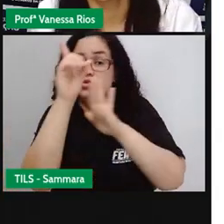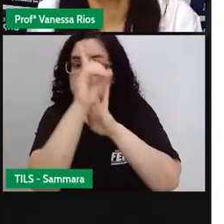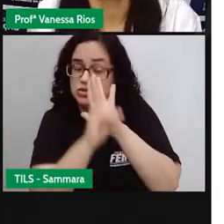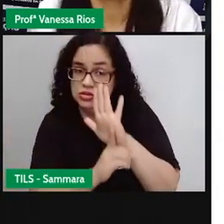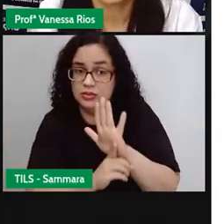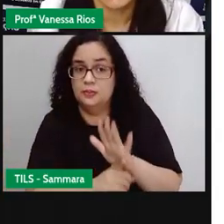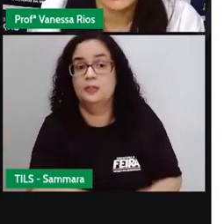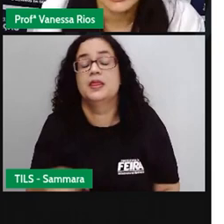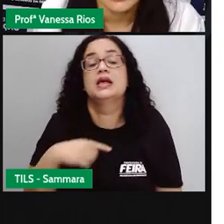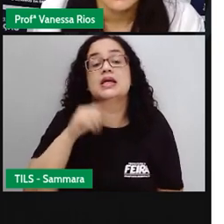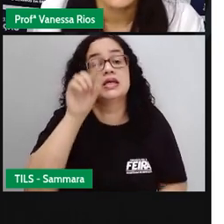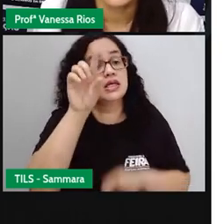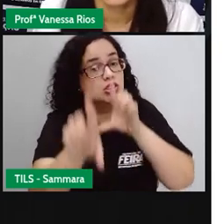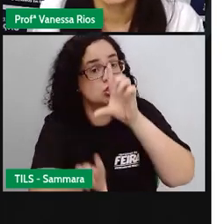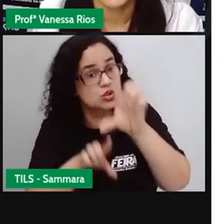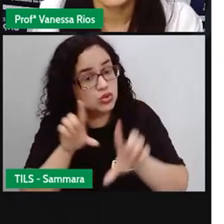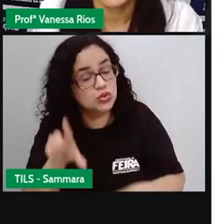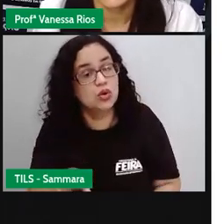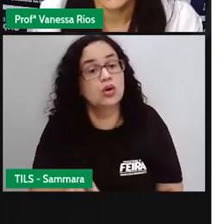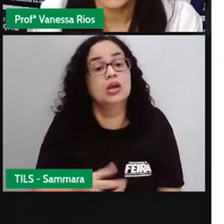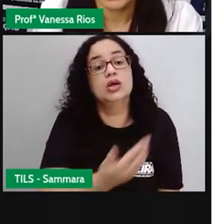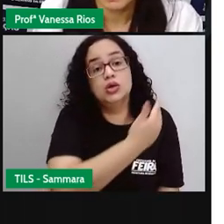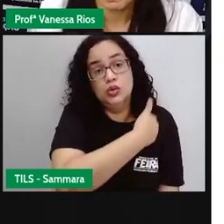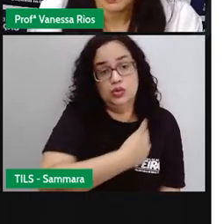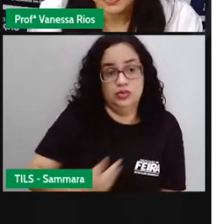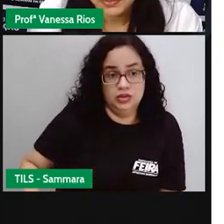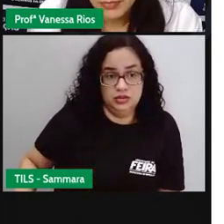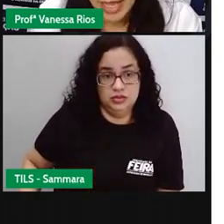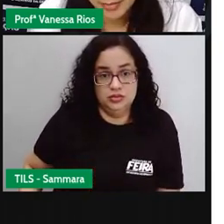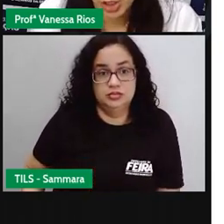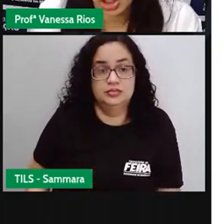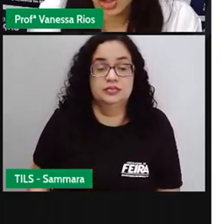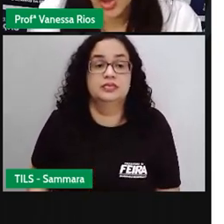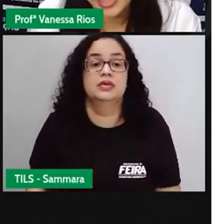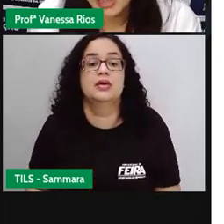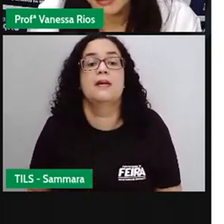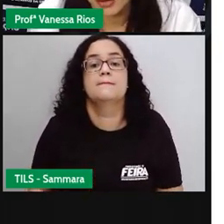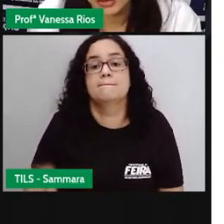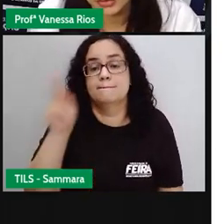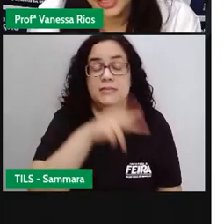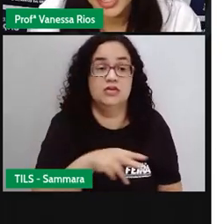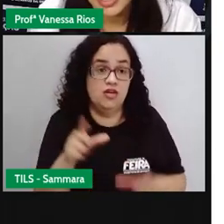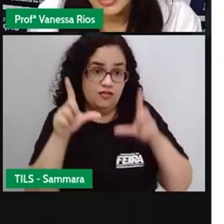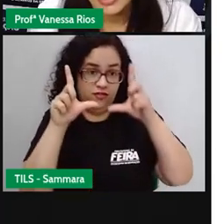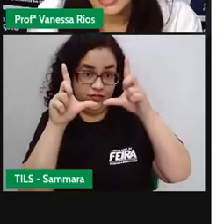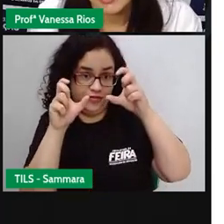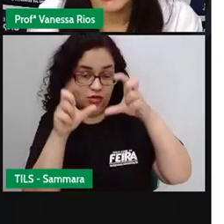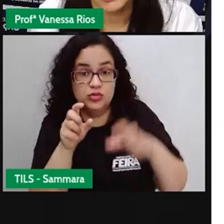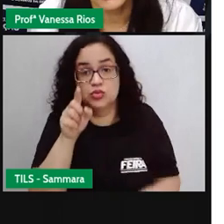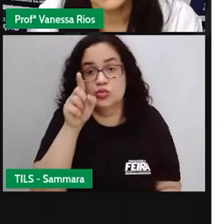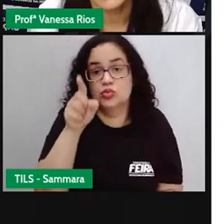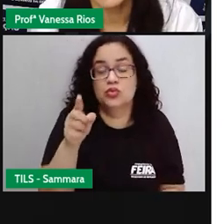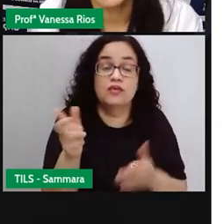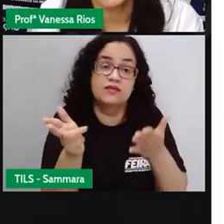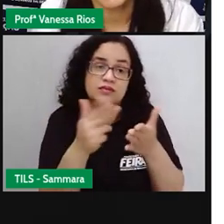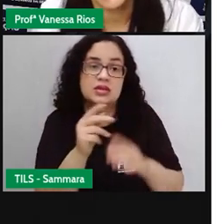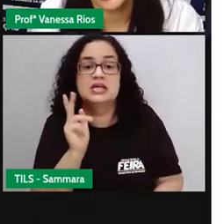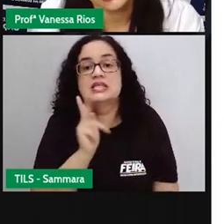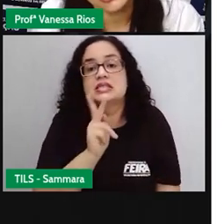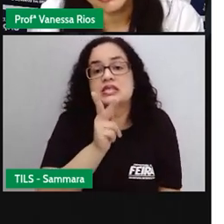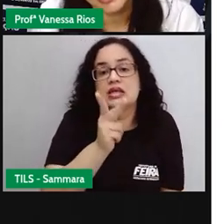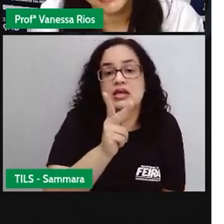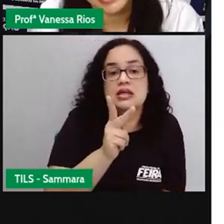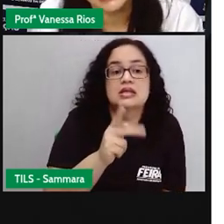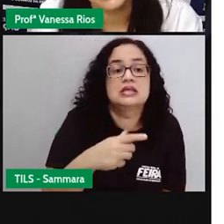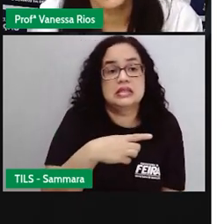votam e escolhem esse governante. A PROCOLOCOU aí a foto, né? Que é uma foto que sempre é uma